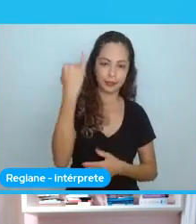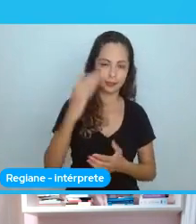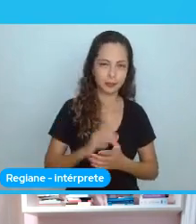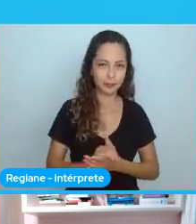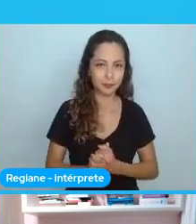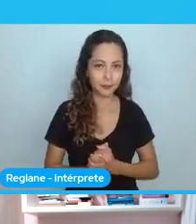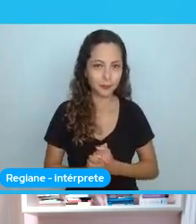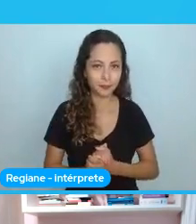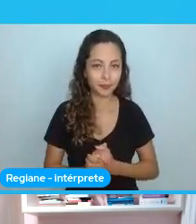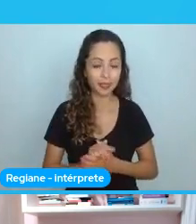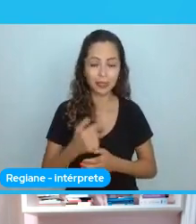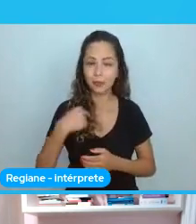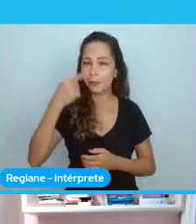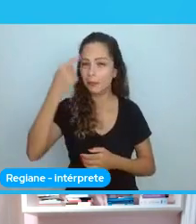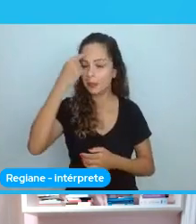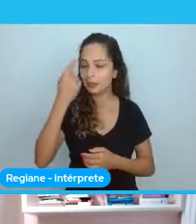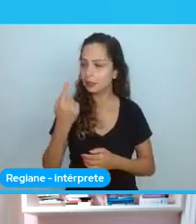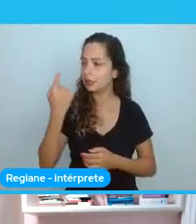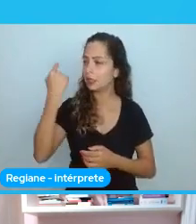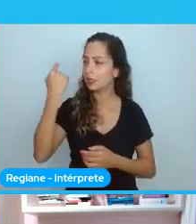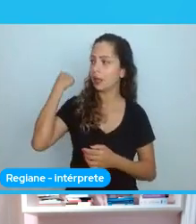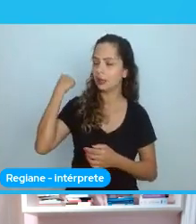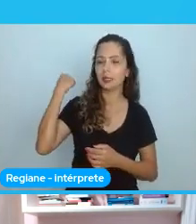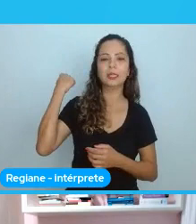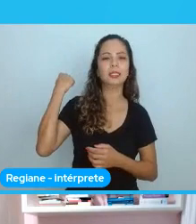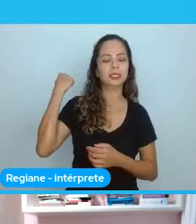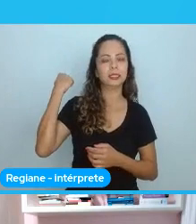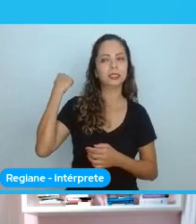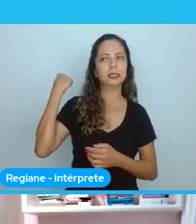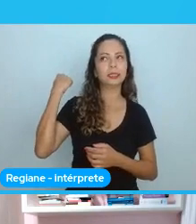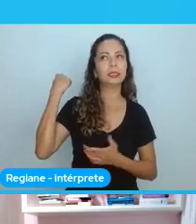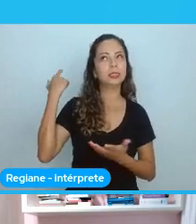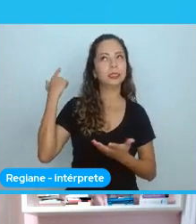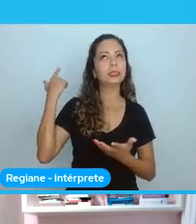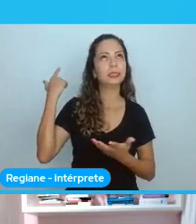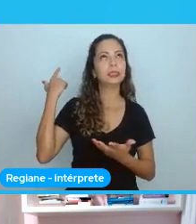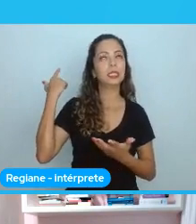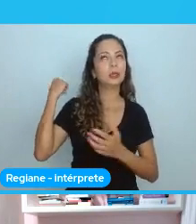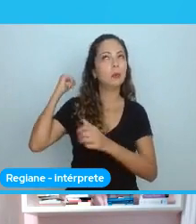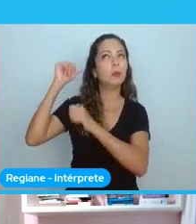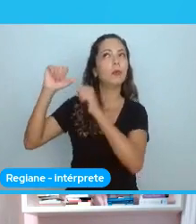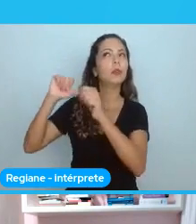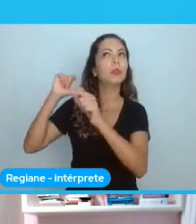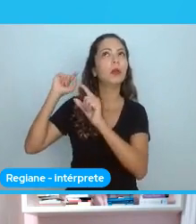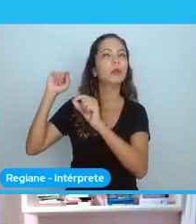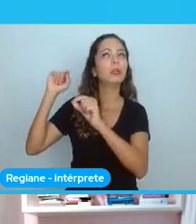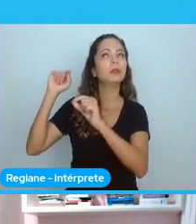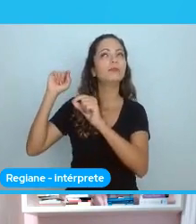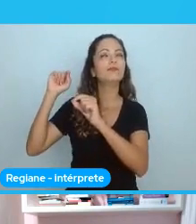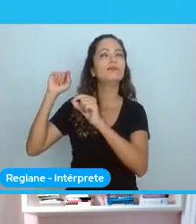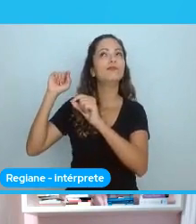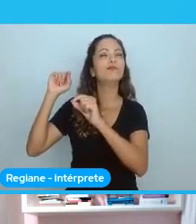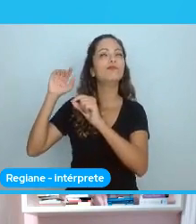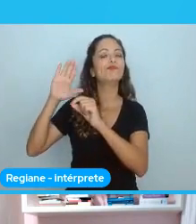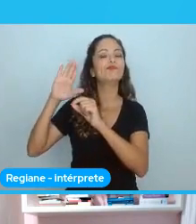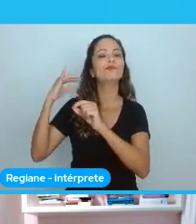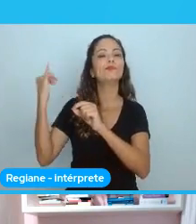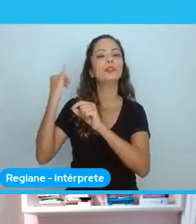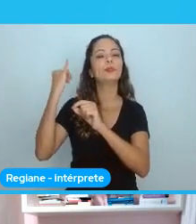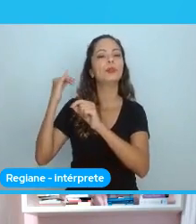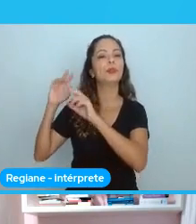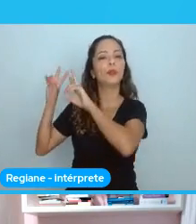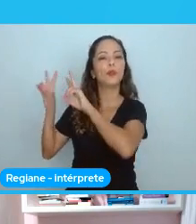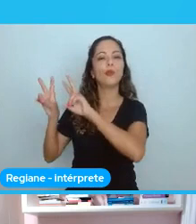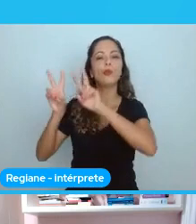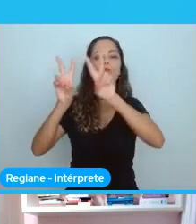assim, posso mudar alguma coisa. Eu teria puxado mais assuntos do tipo para conversar no iniciozinho da